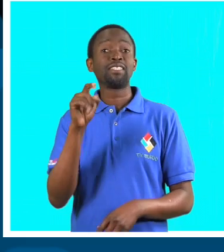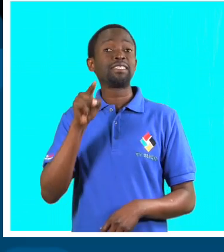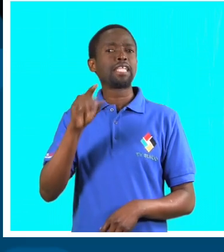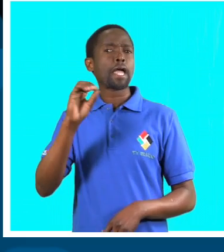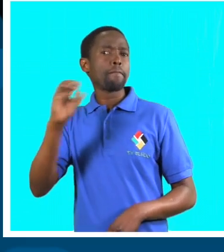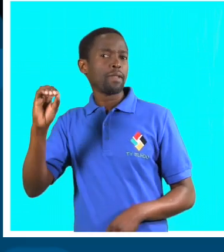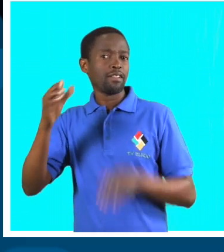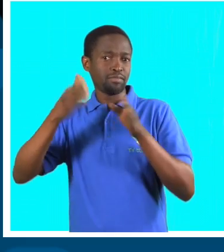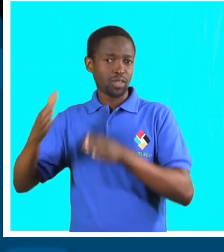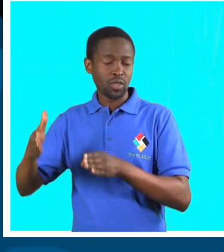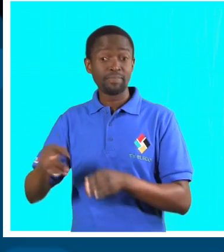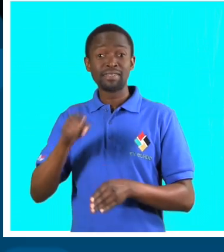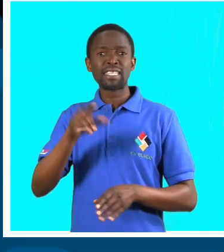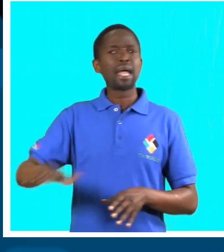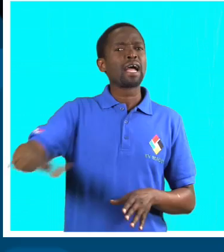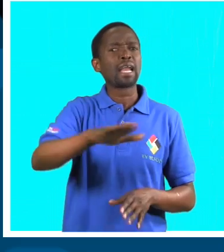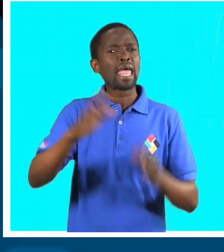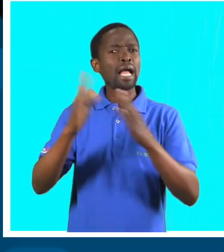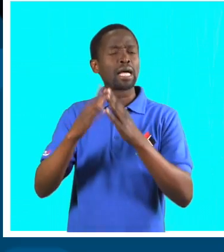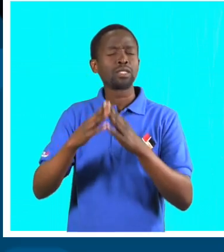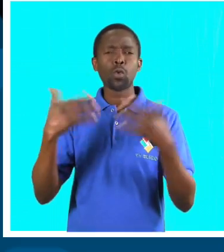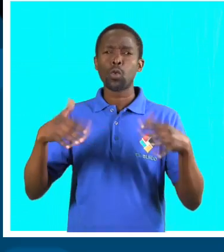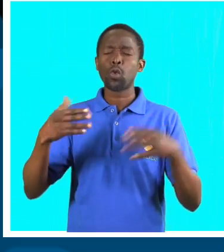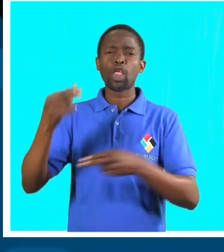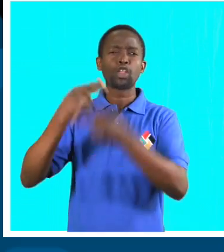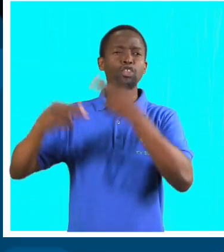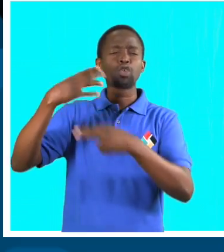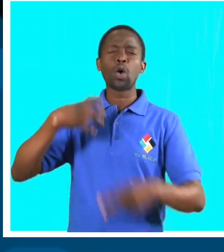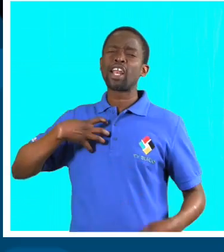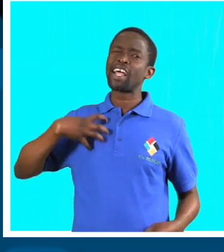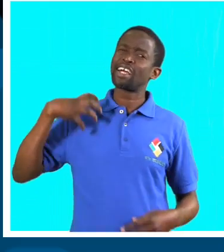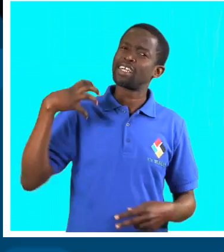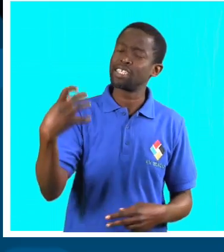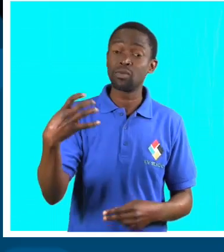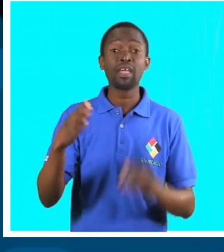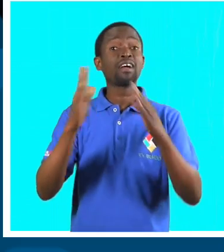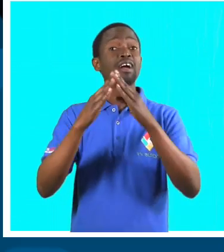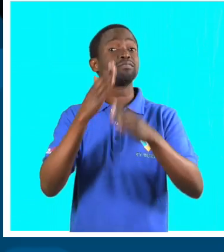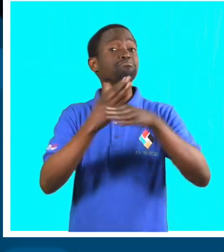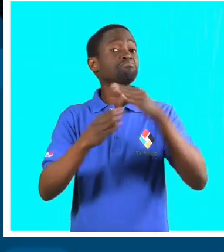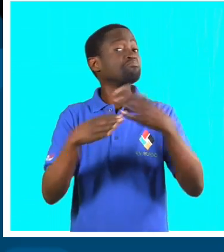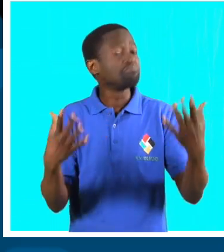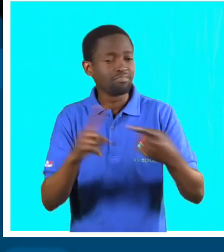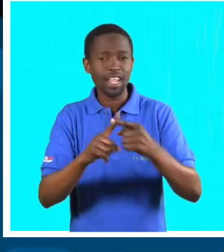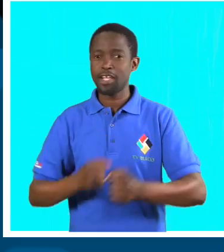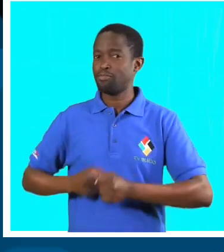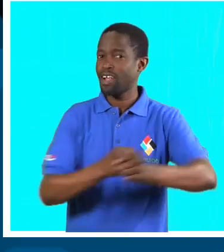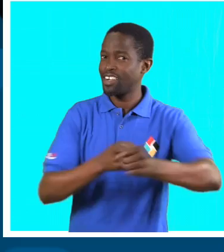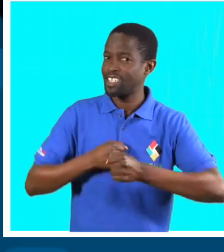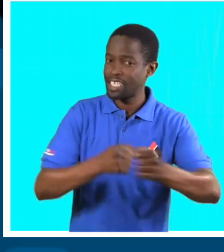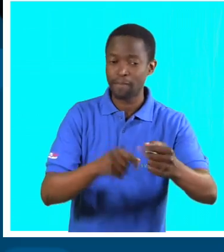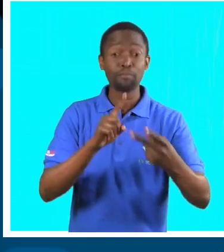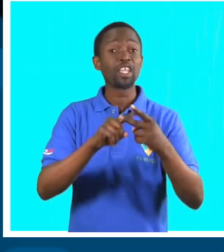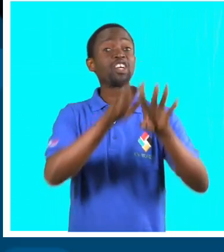residencial, rica em histórias e vivências. É um labirinto de casas de madeira e zinco, que às vezes